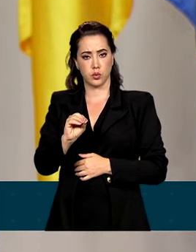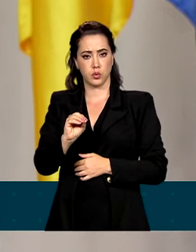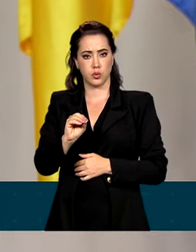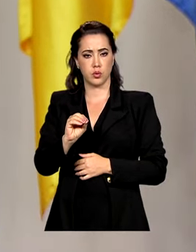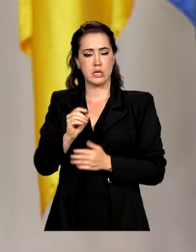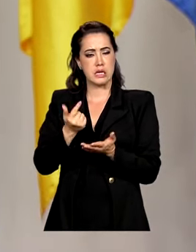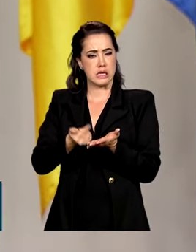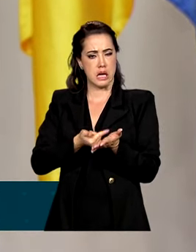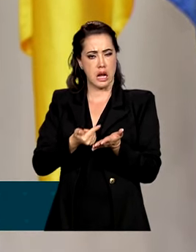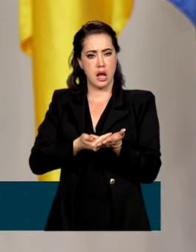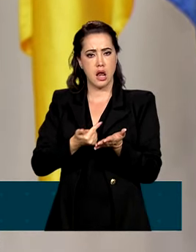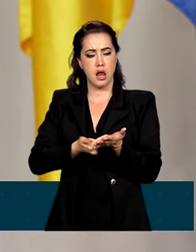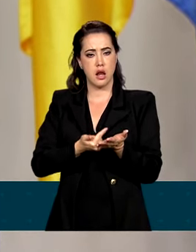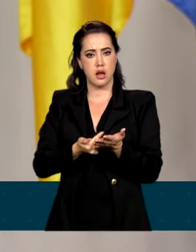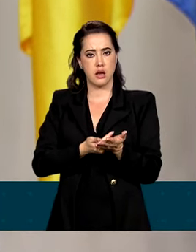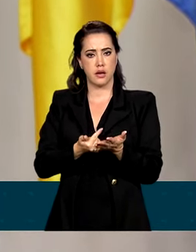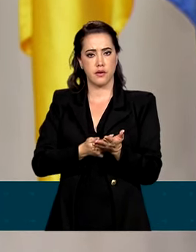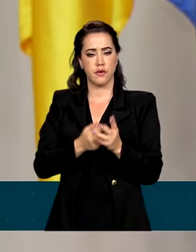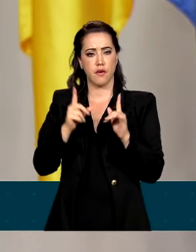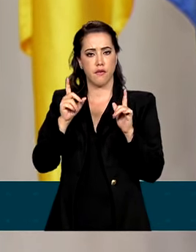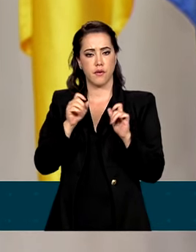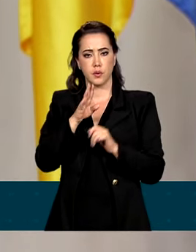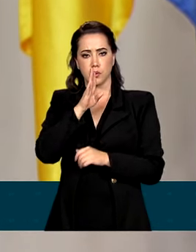livro O Retrato Calado.